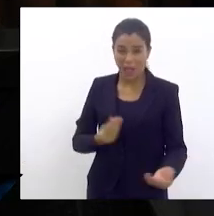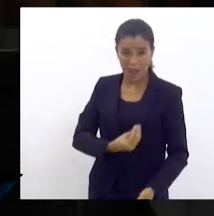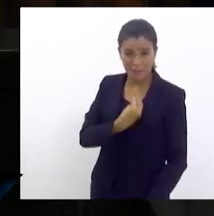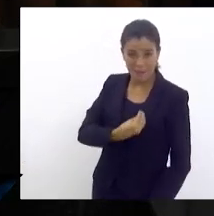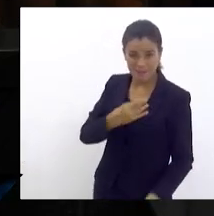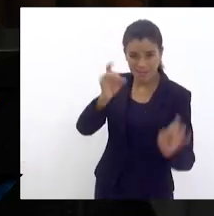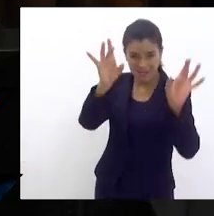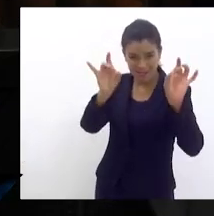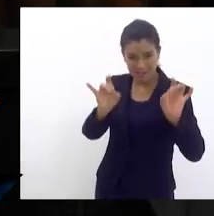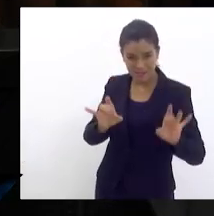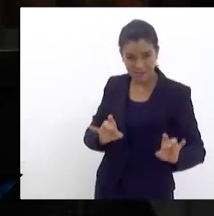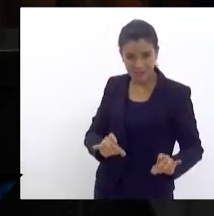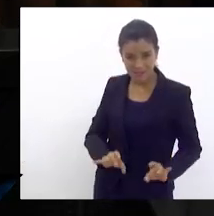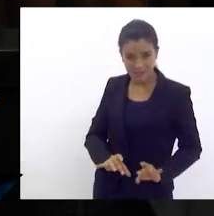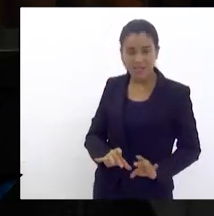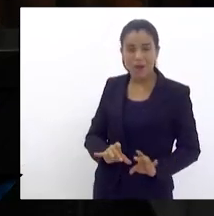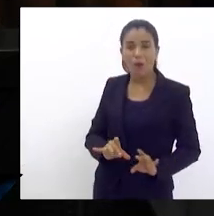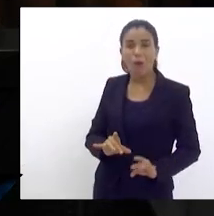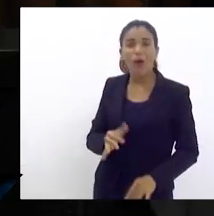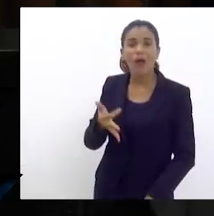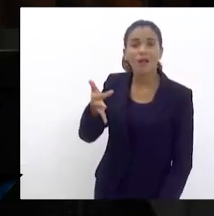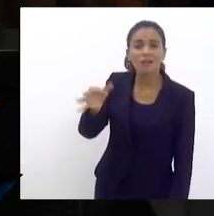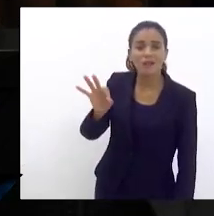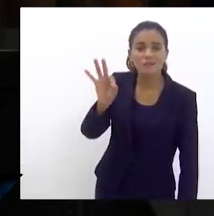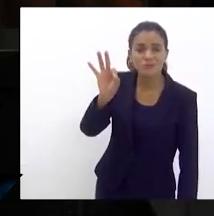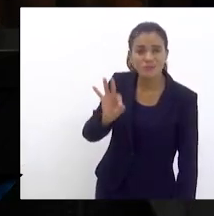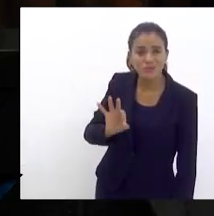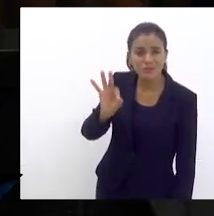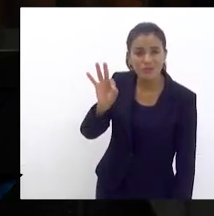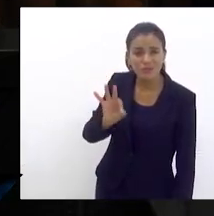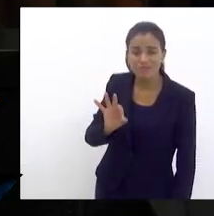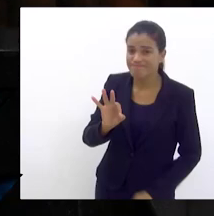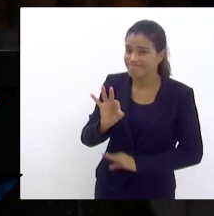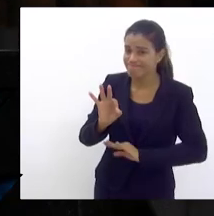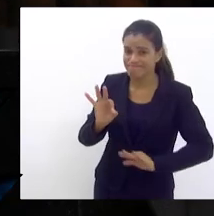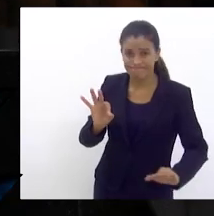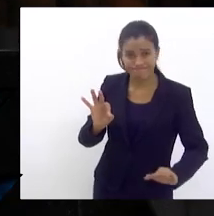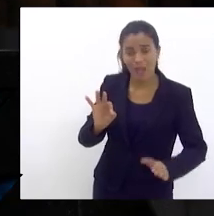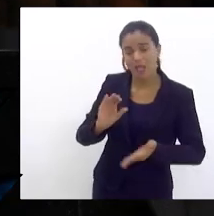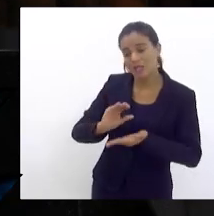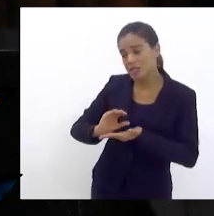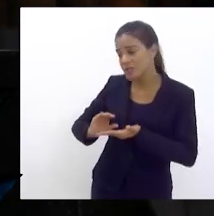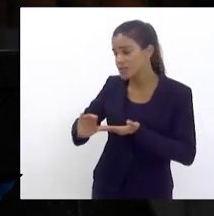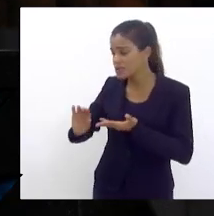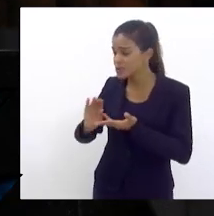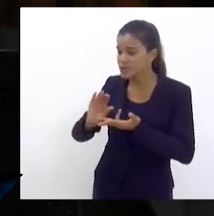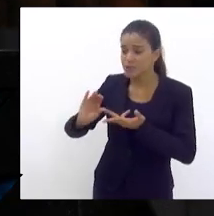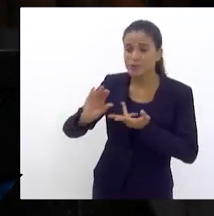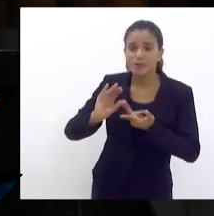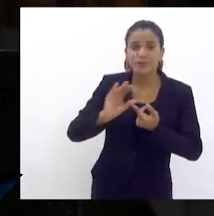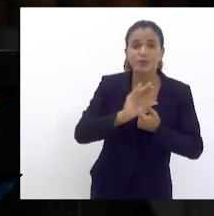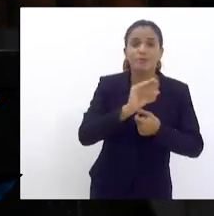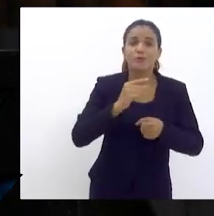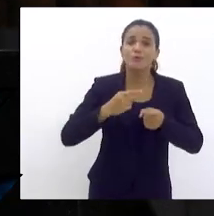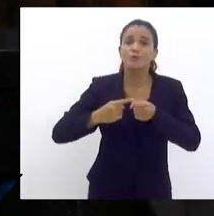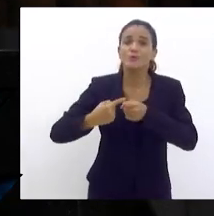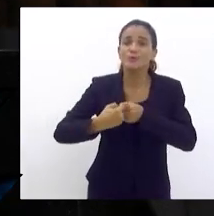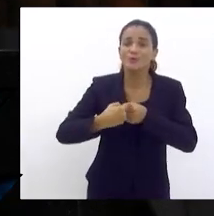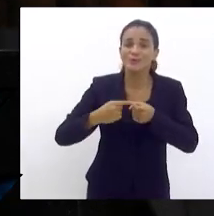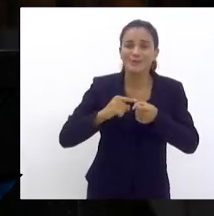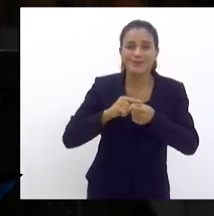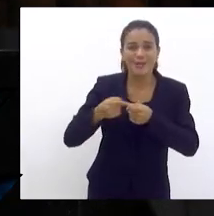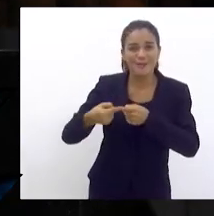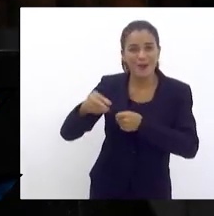especial, senhor presidente. 10% são distribuídos pelos municípios produtores.